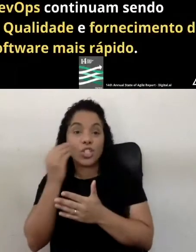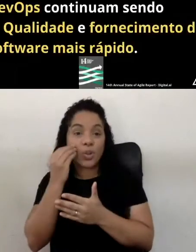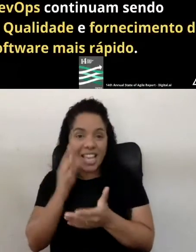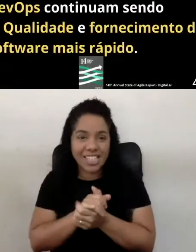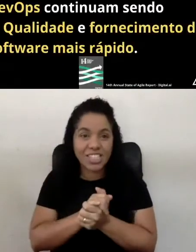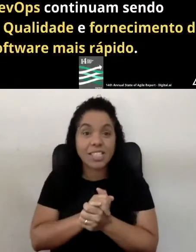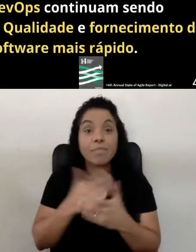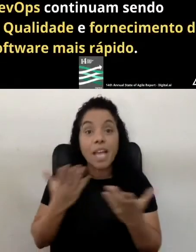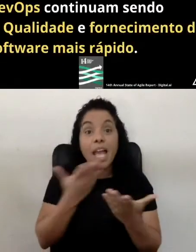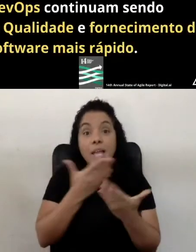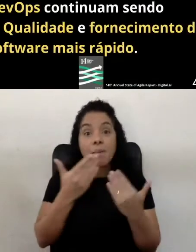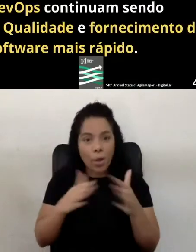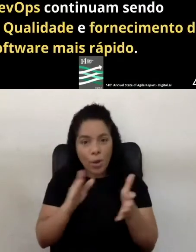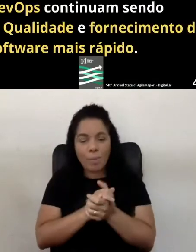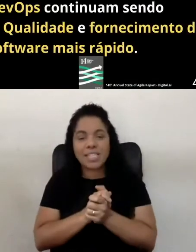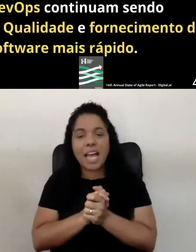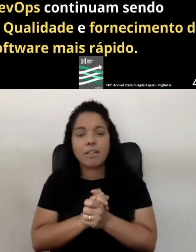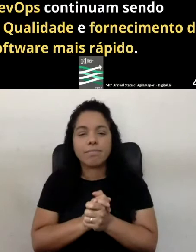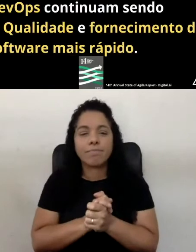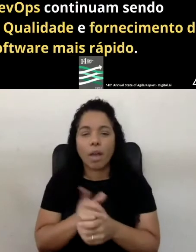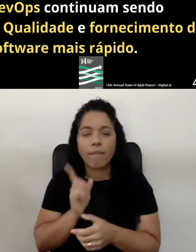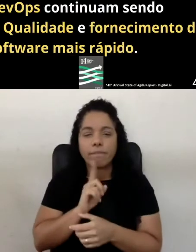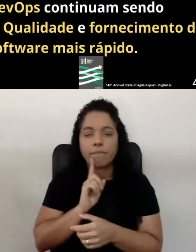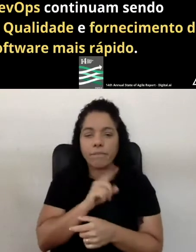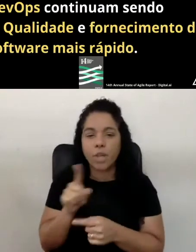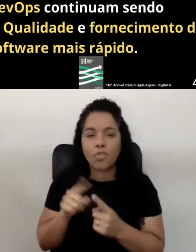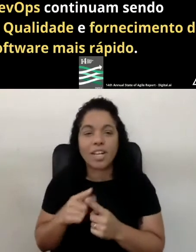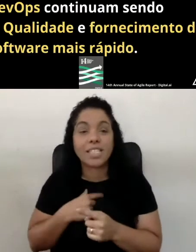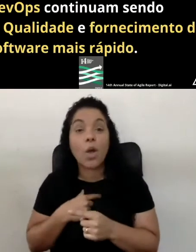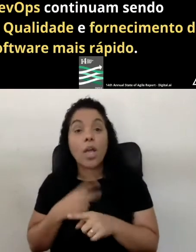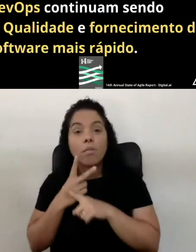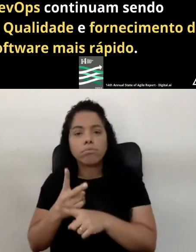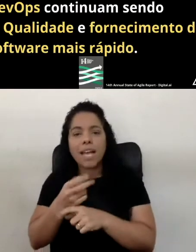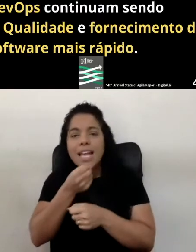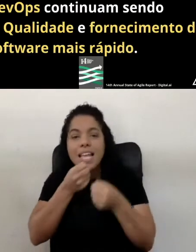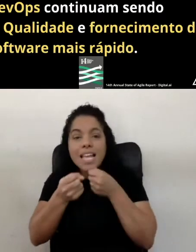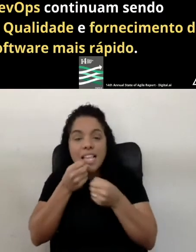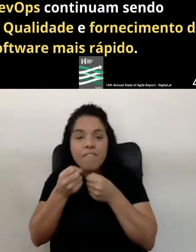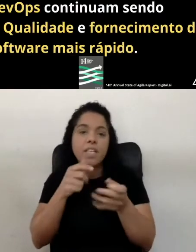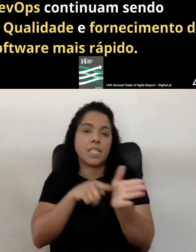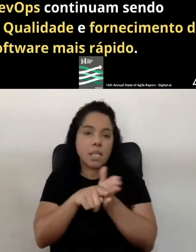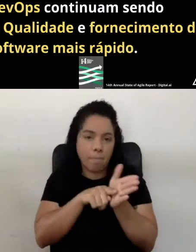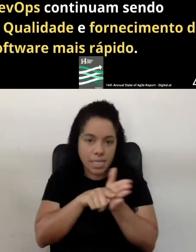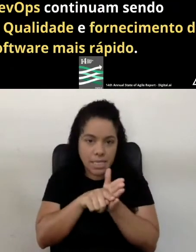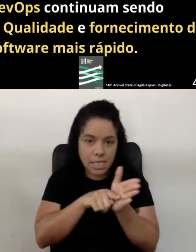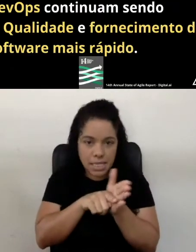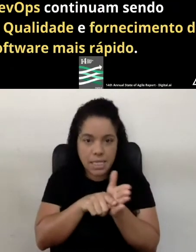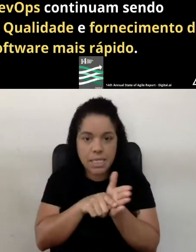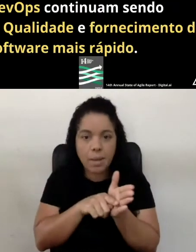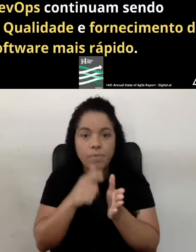E aí, para começar aqui uma certa provocação, eu fui atrás de uma entrevista, fui atrás de uma pesquisa, aí do